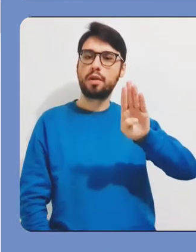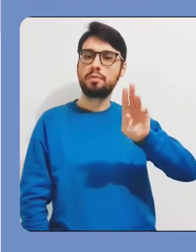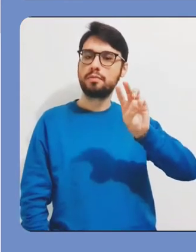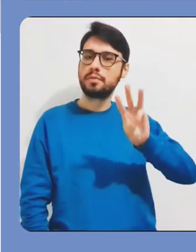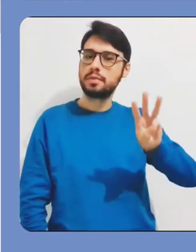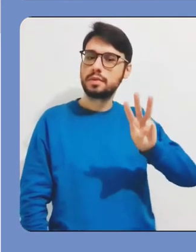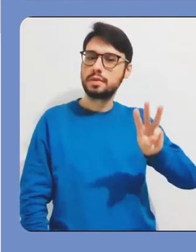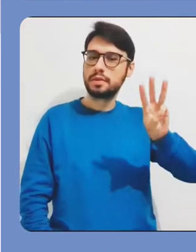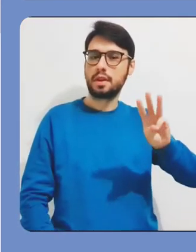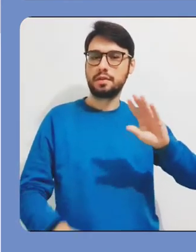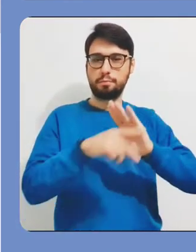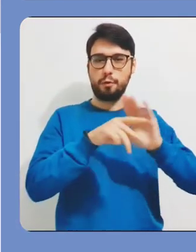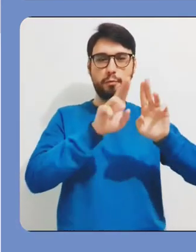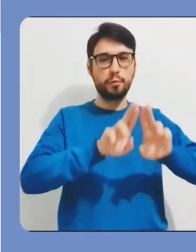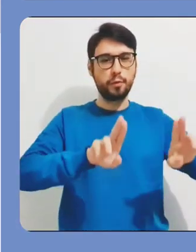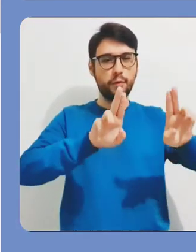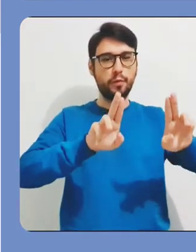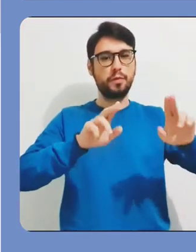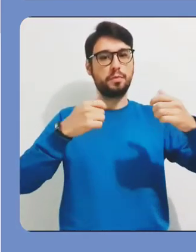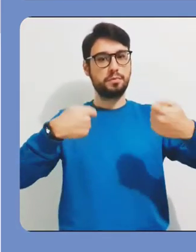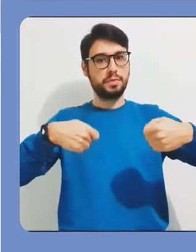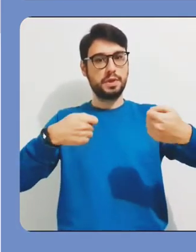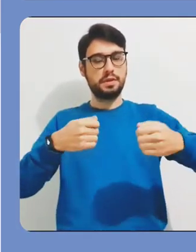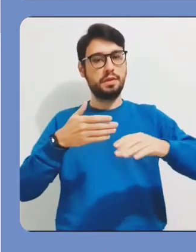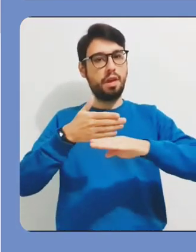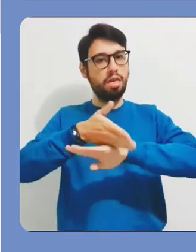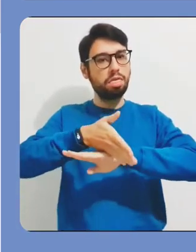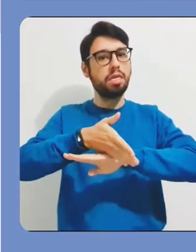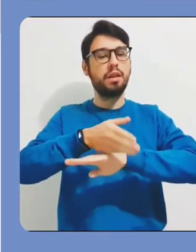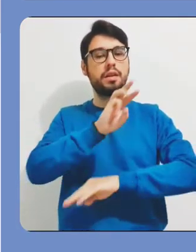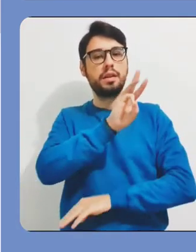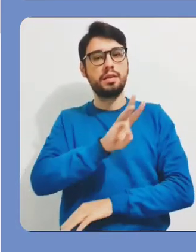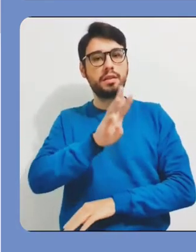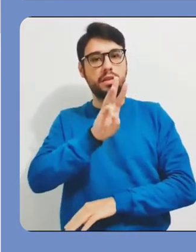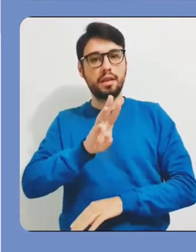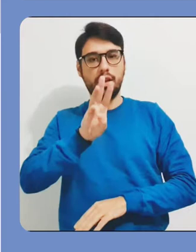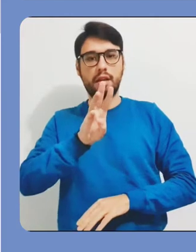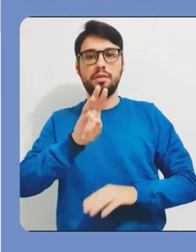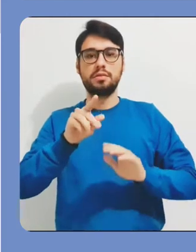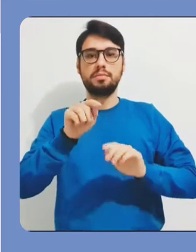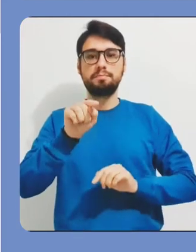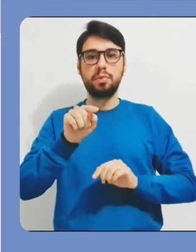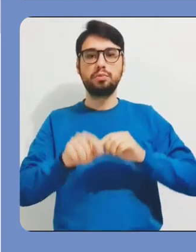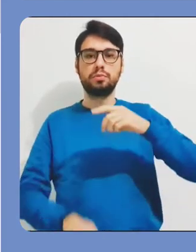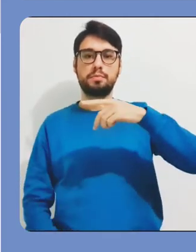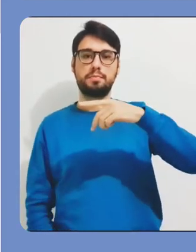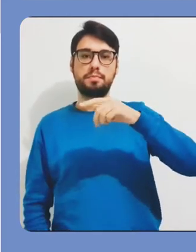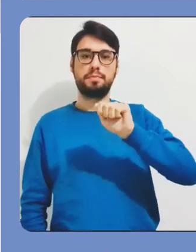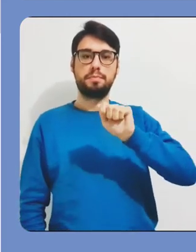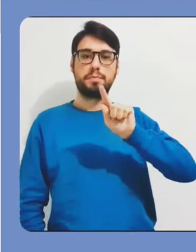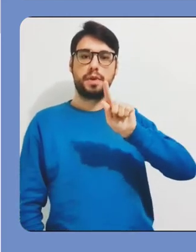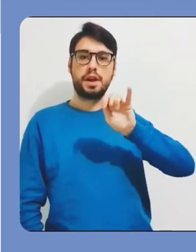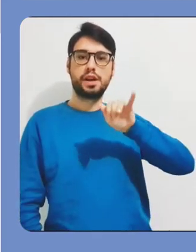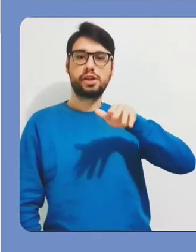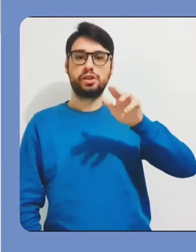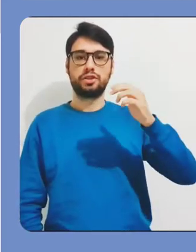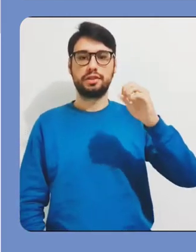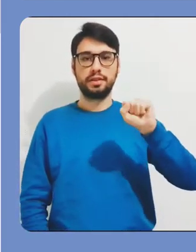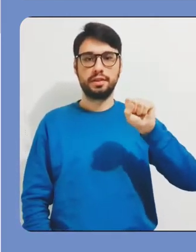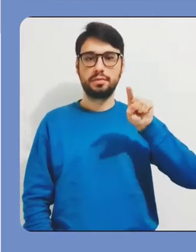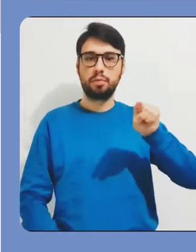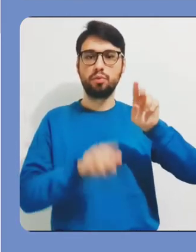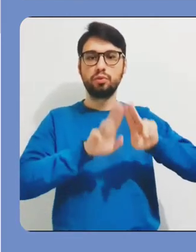Para criar um novo website no sistema Páginas UFSC, você tem que entrar no seguinte endereço, páginas.ufsc.br